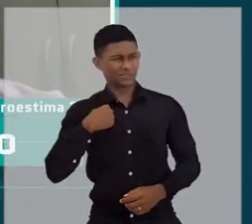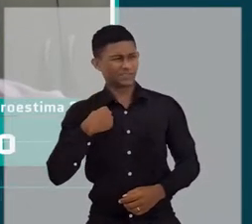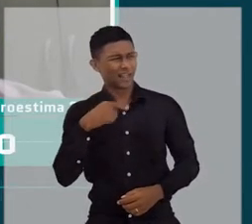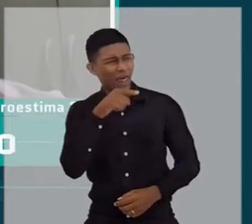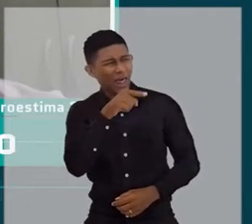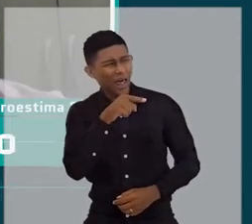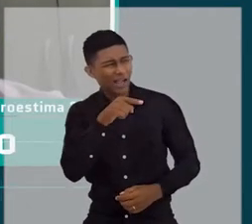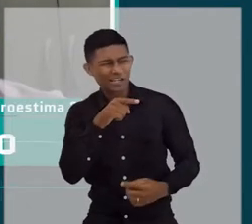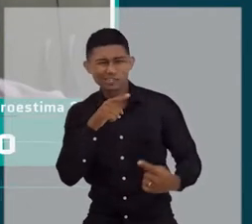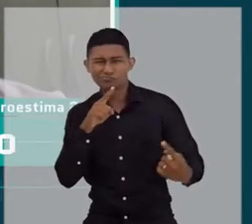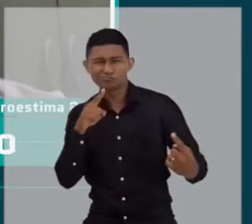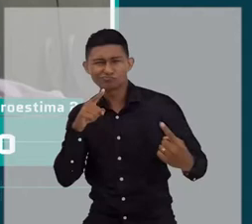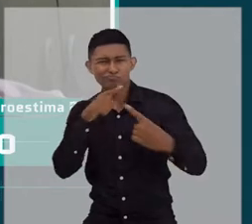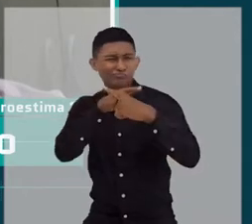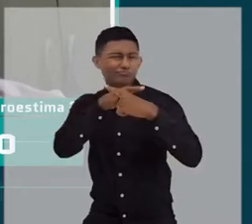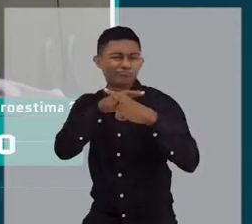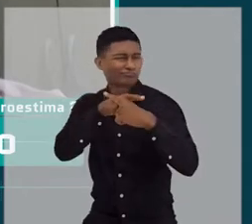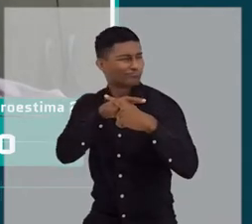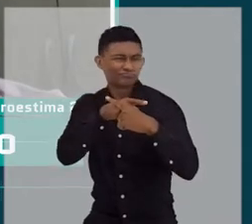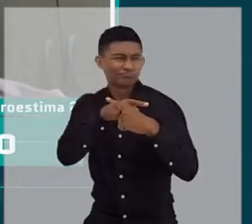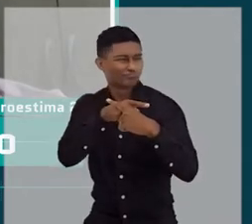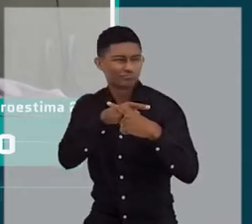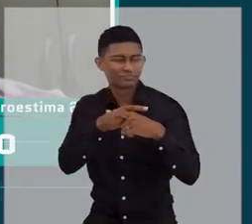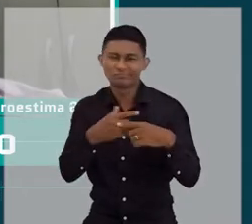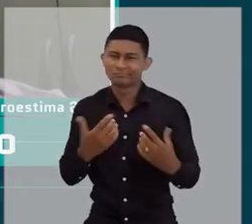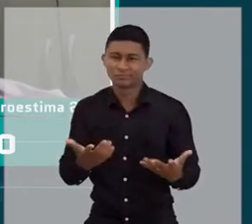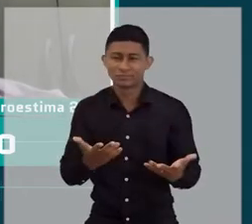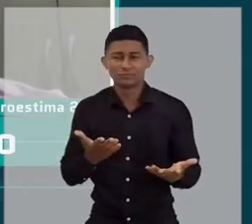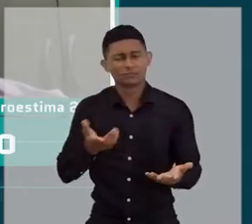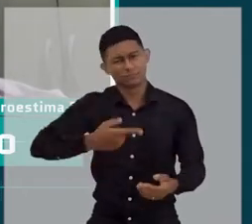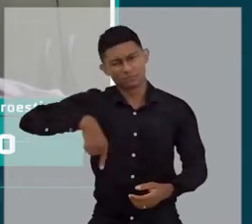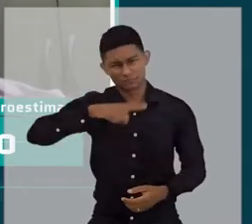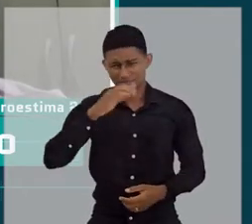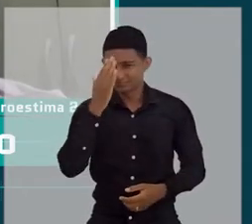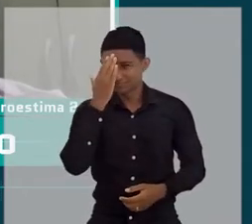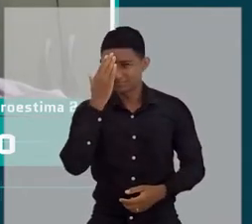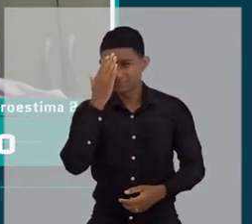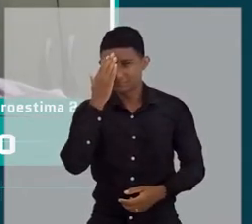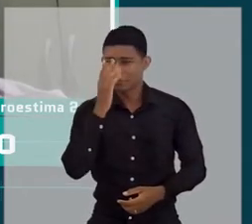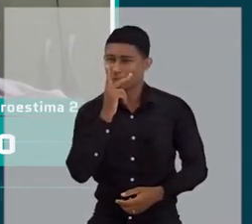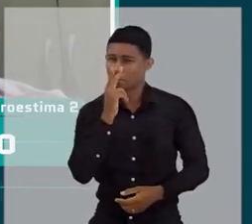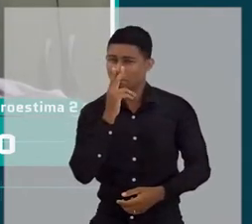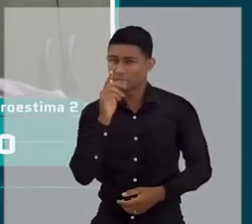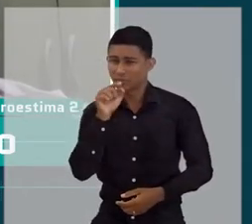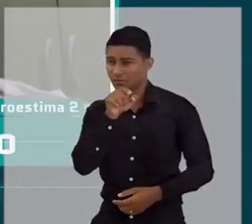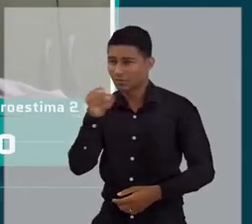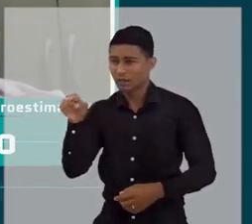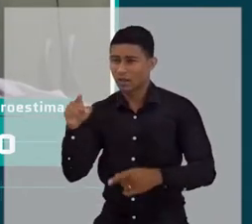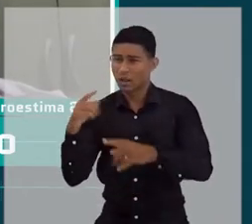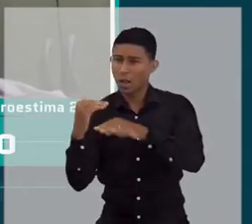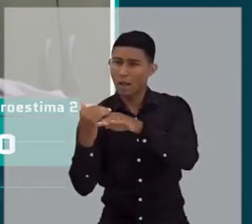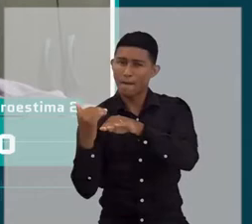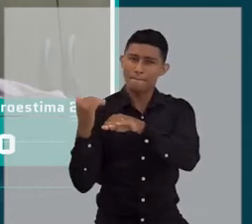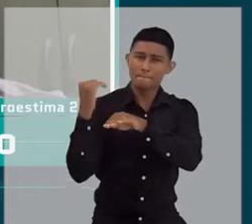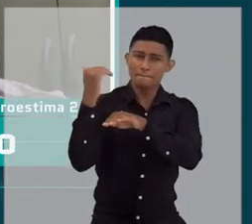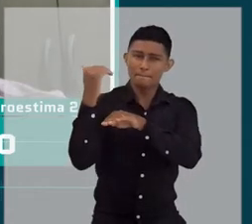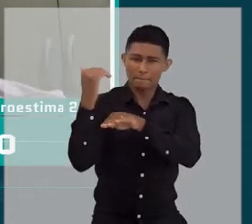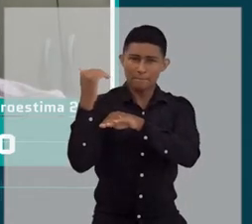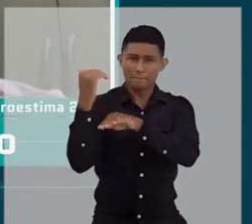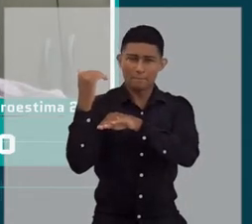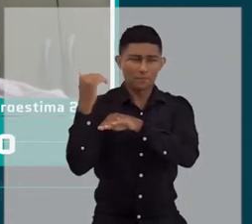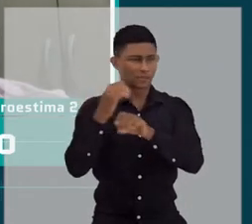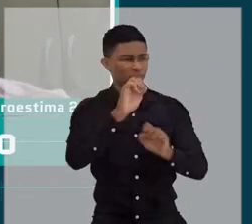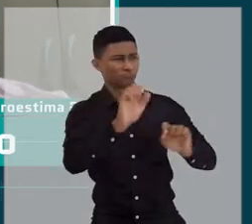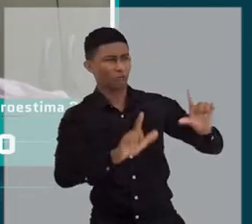abraça, porque nós sabemos muito bem que existe uma seleção, que são poucos que estão lá na mídia convencional,